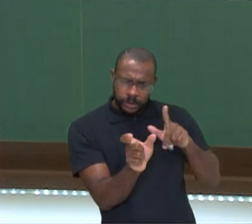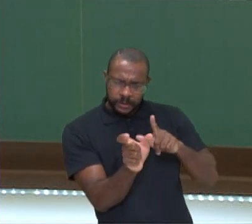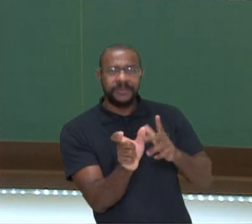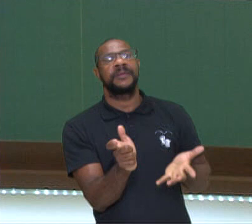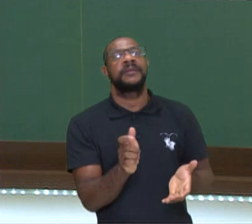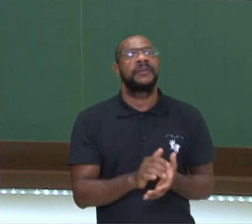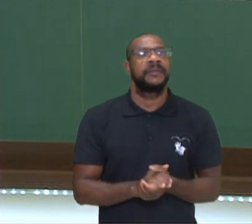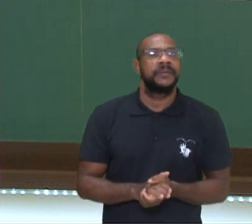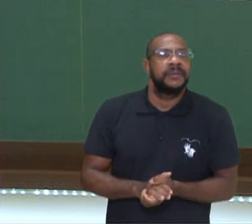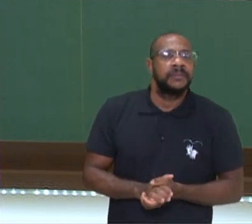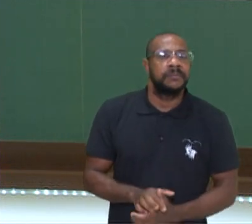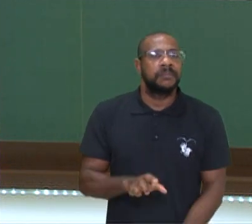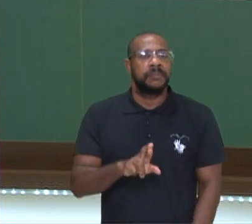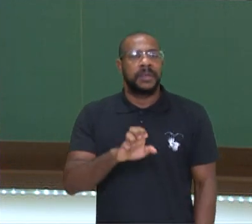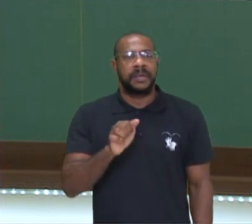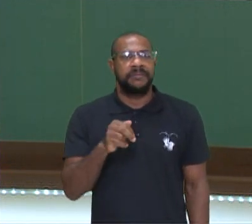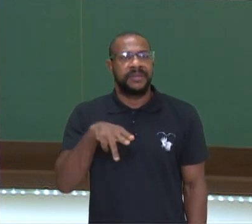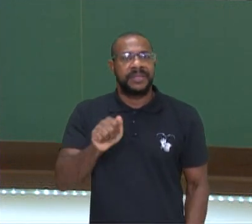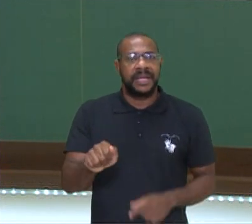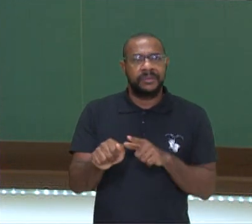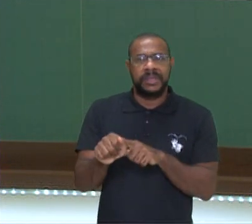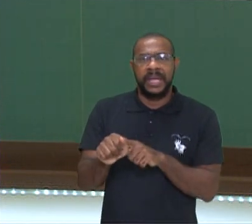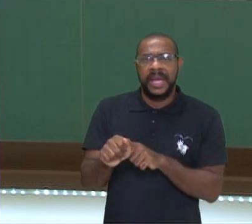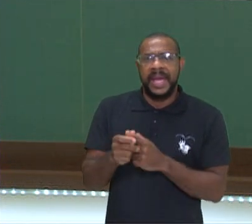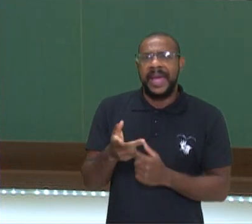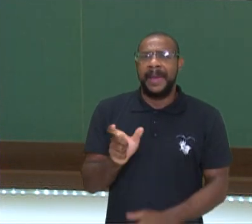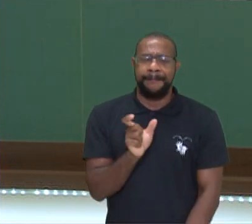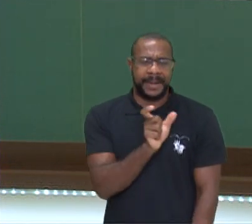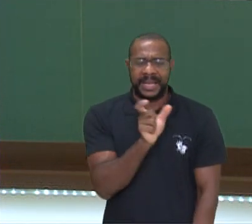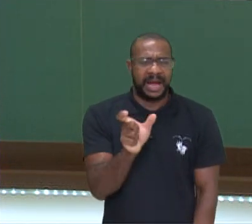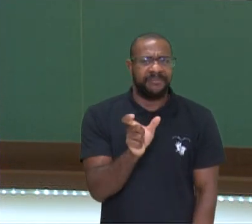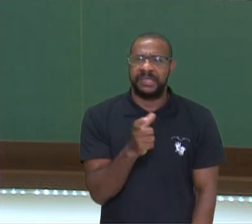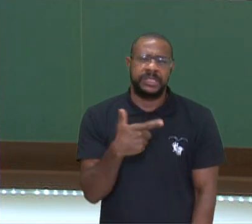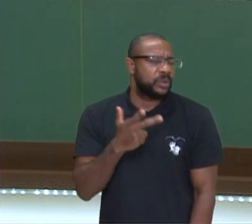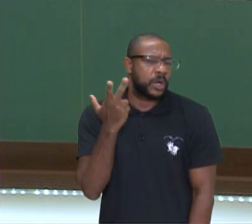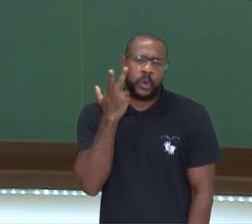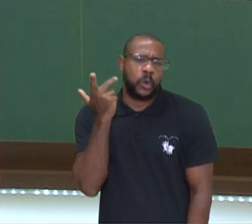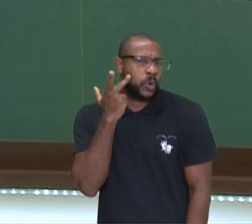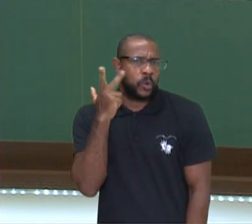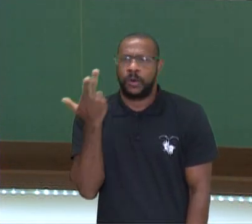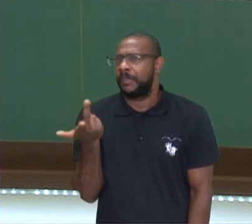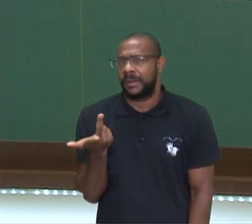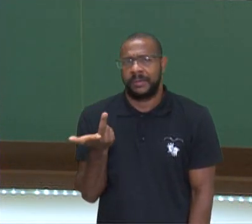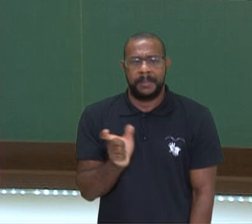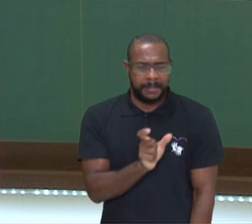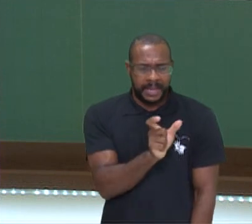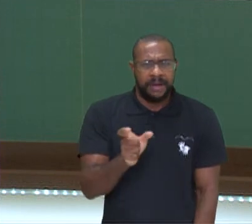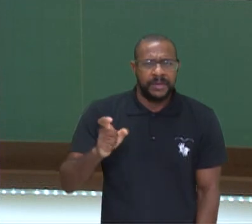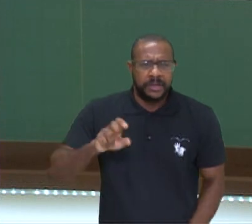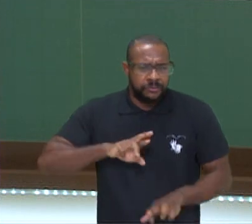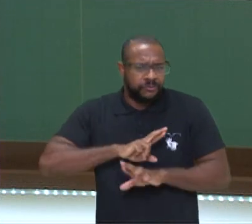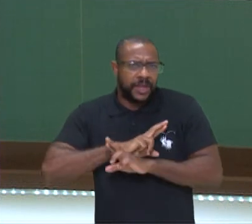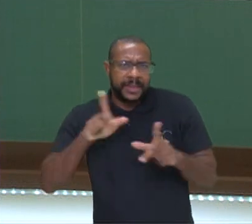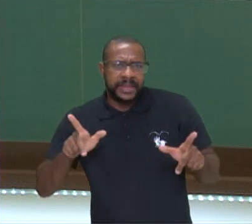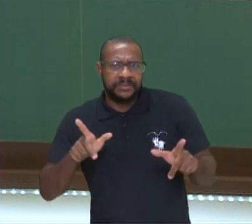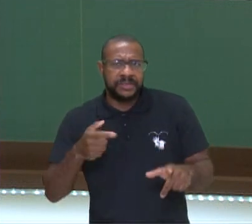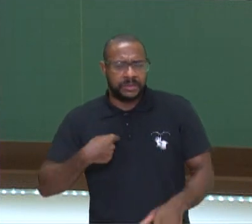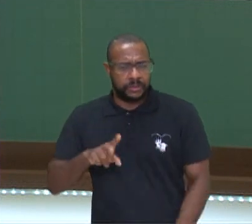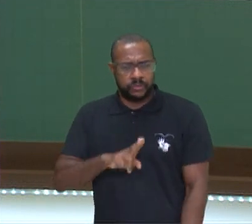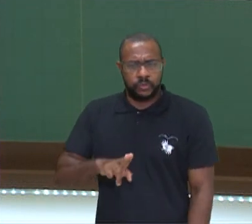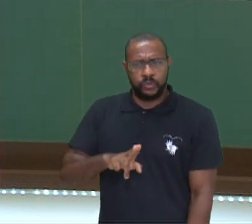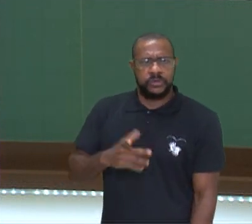Refinada são palavras que não são do dia a dia, não são coloquiais. São as palavras, como a gente costuma dizer aí na gíria,